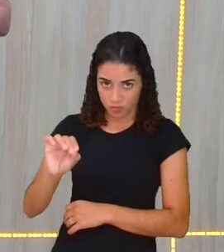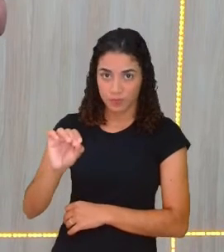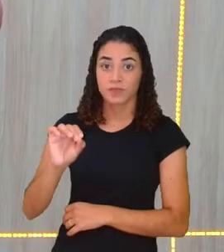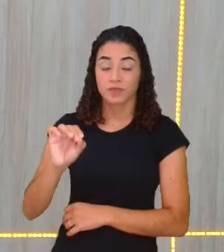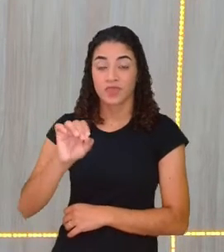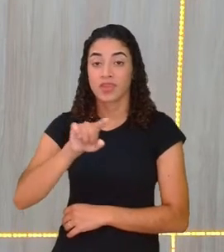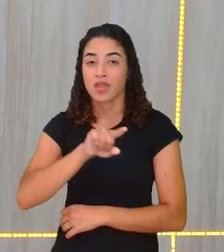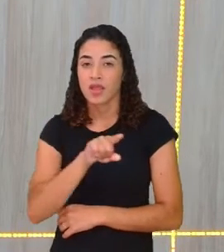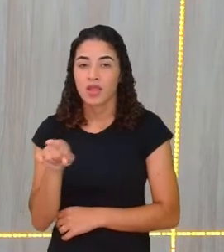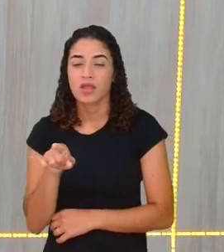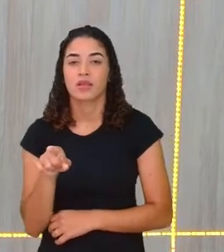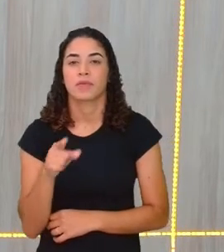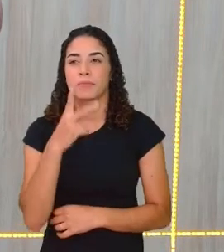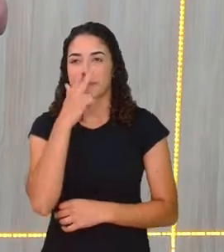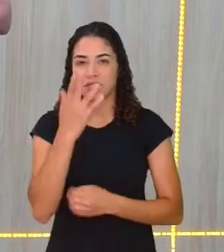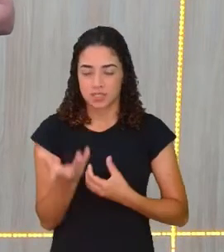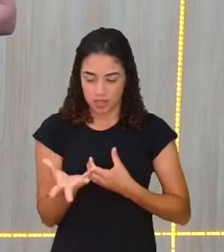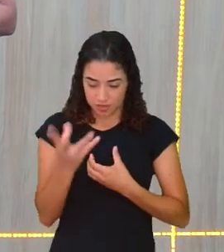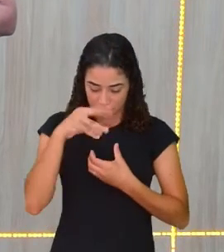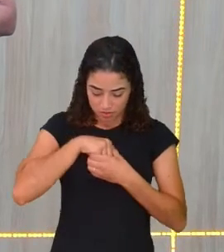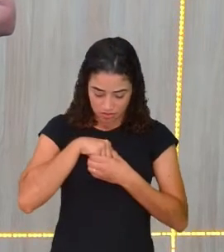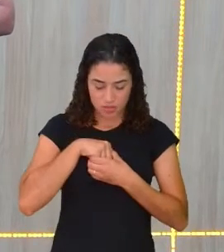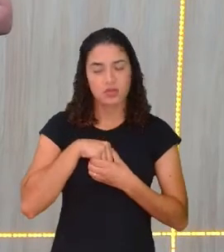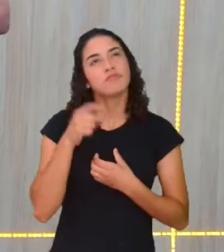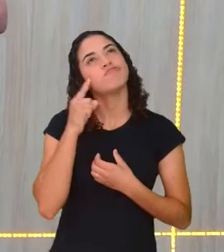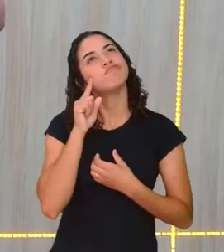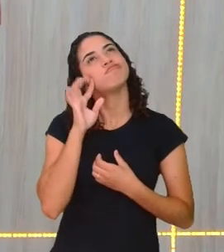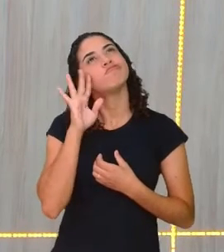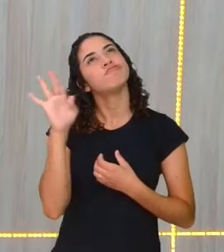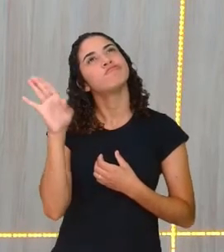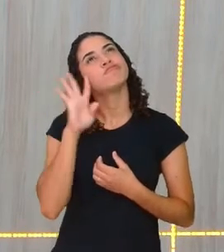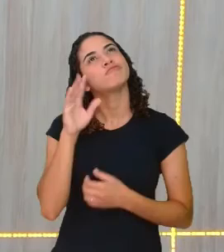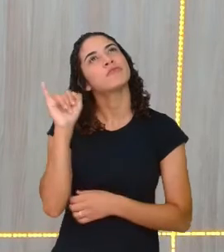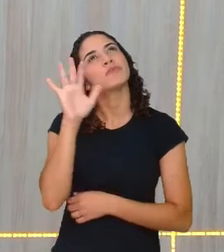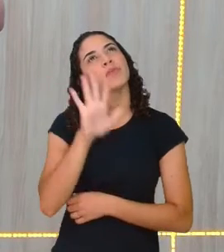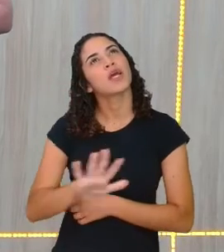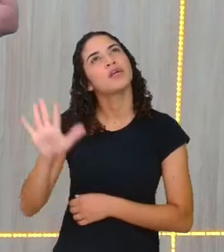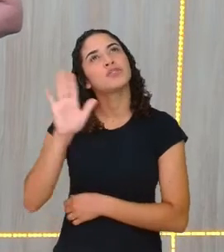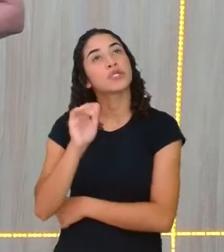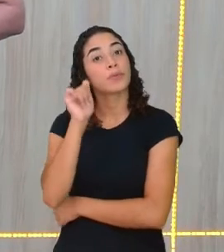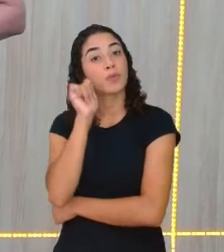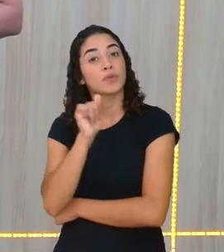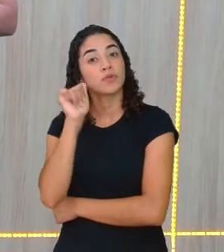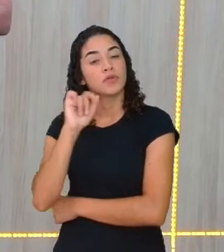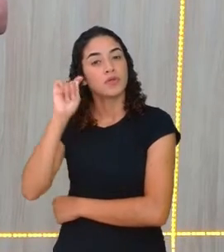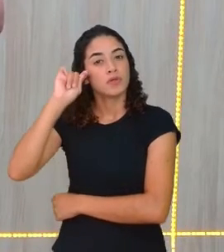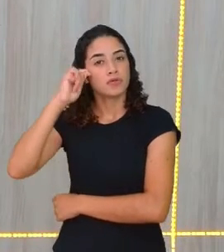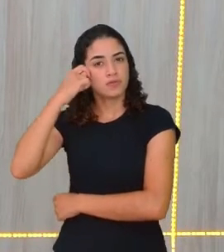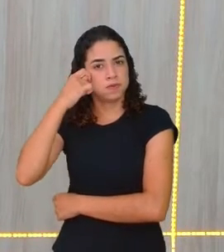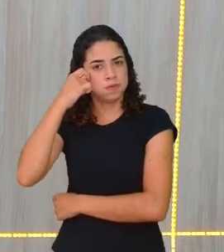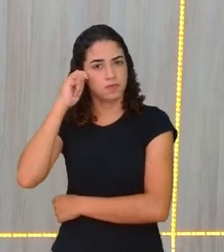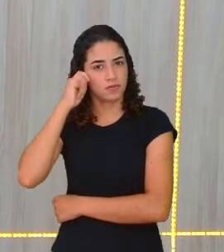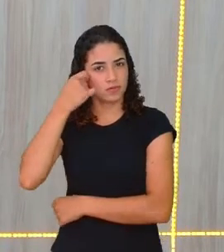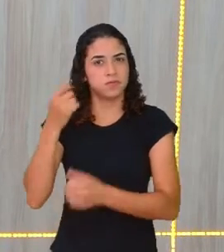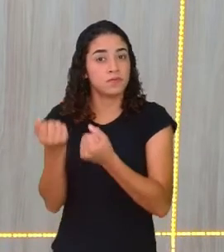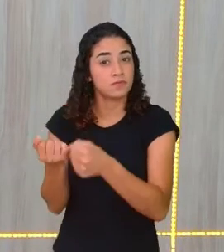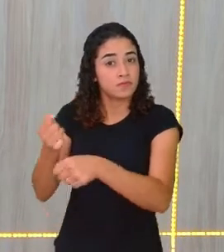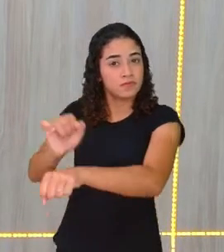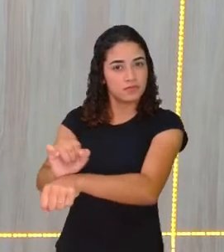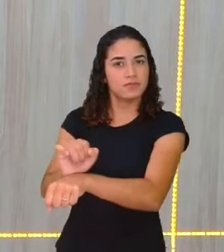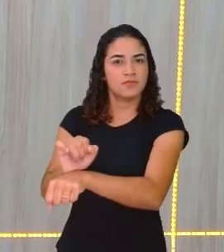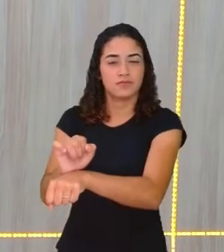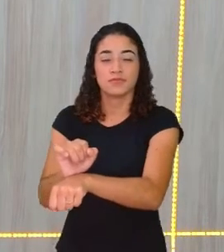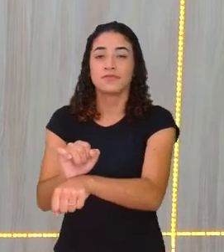em nós uma imagem, não imagine aí uma mulher, não é, negra escrava, não é,